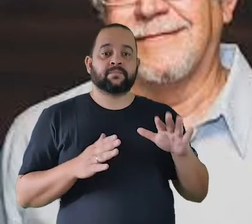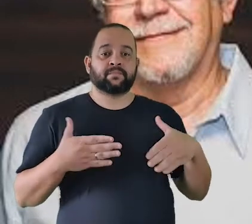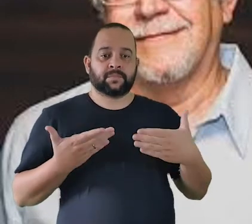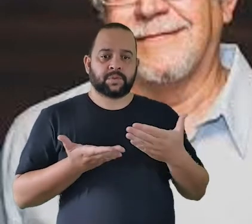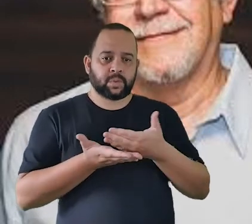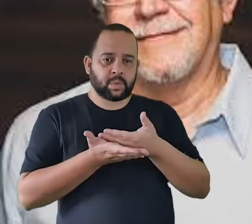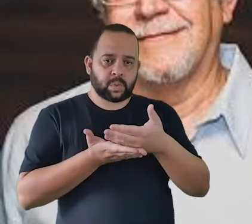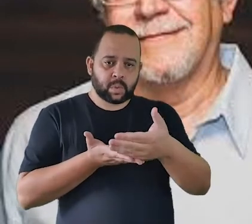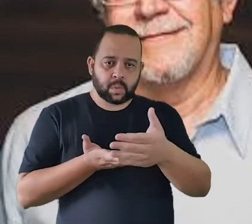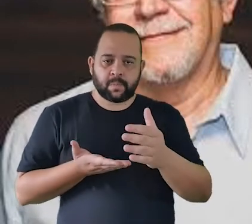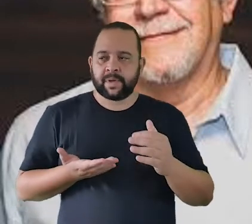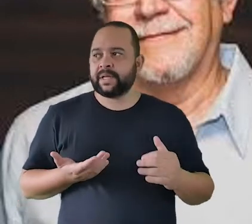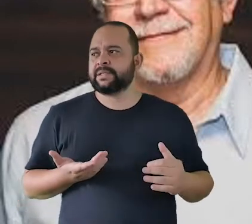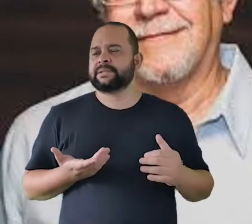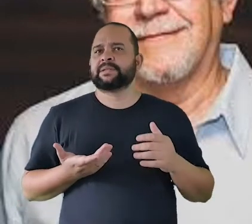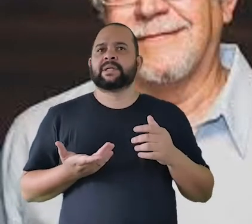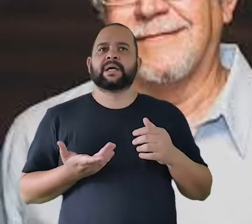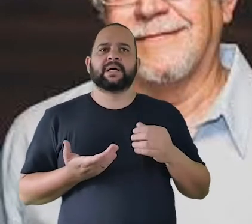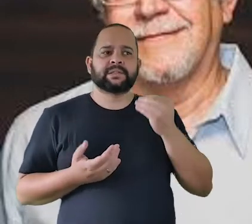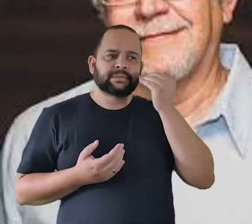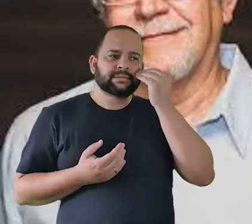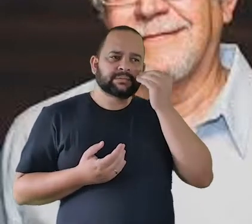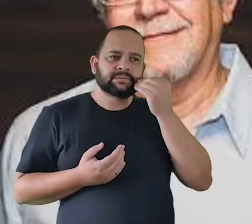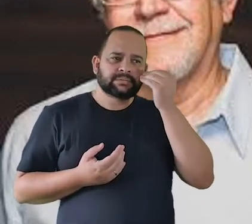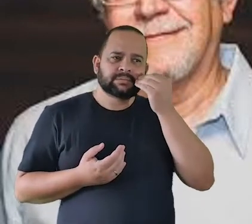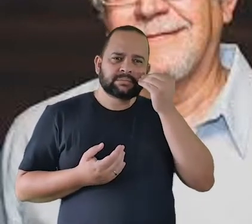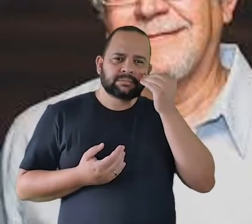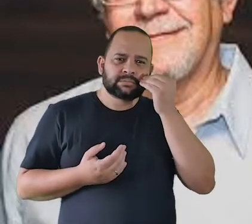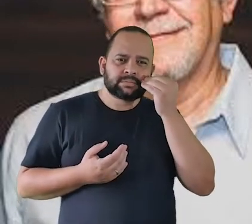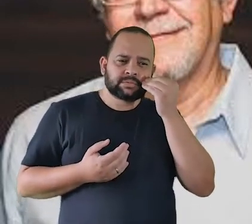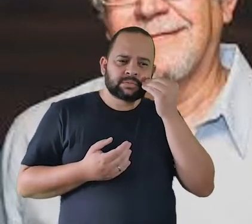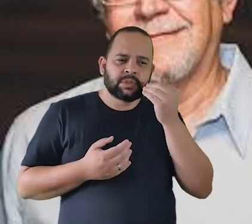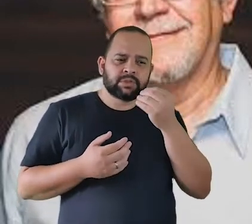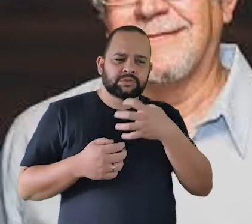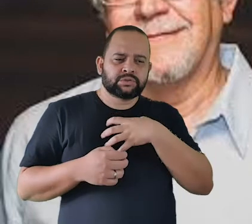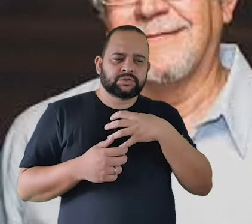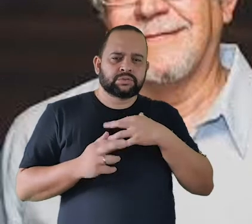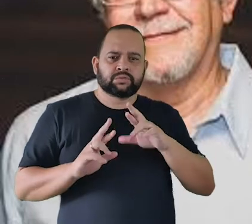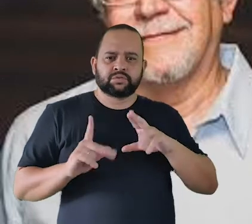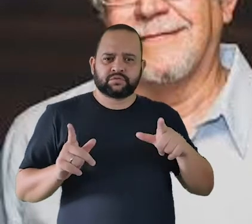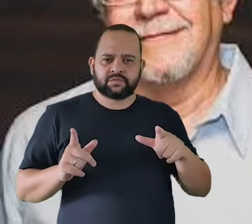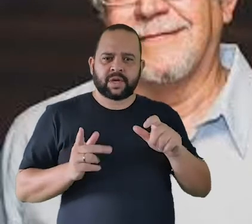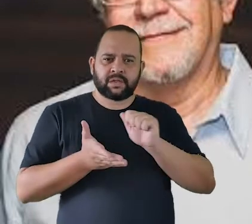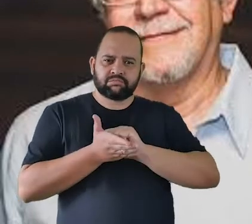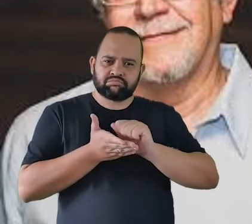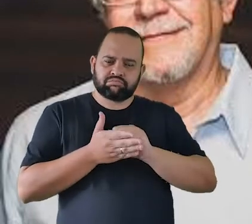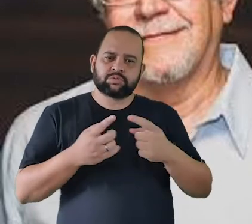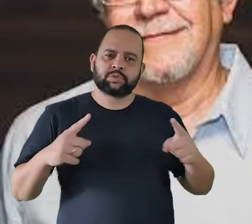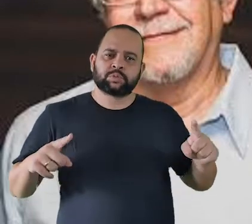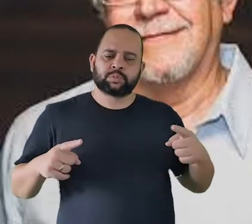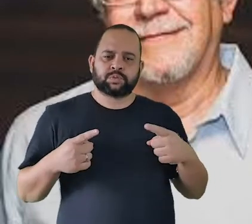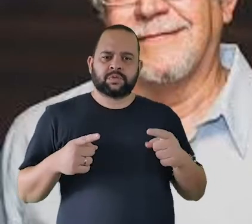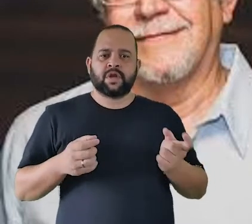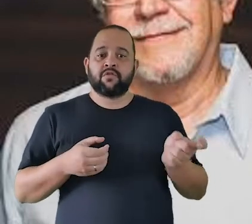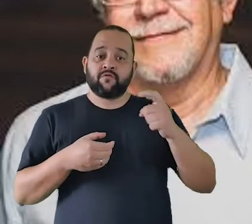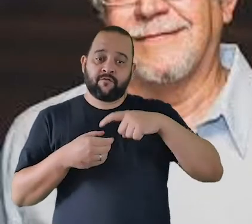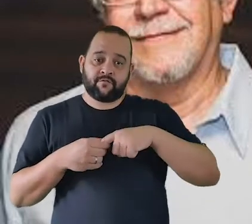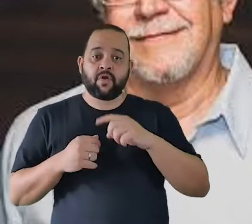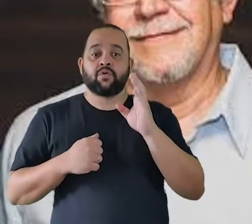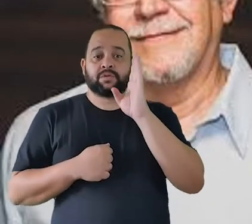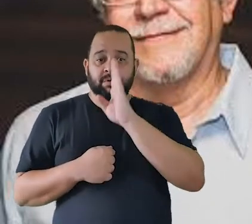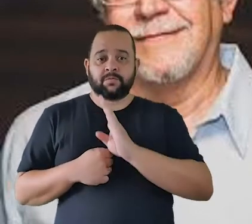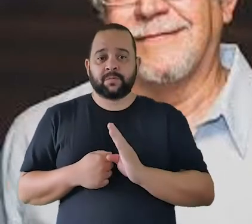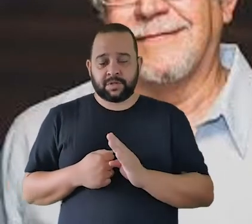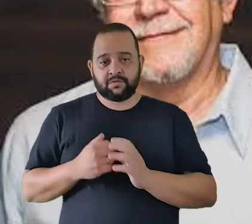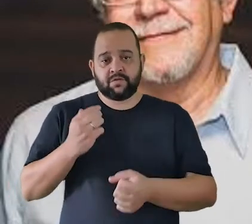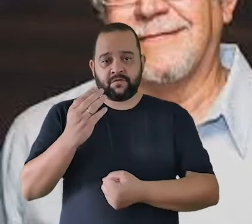começa a explorar essas outras formas de fazer música volta para o Brasil e funda o Departamento de Música da